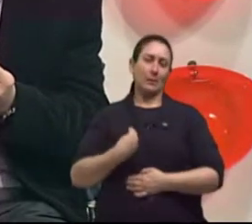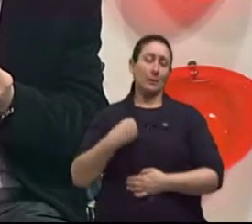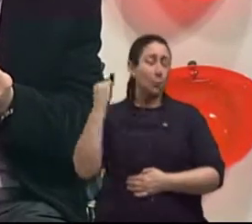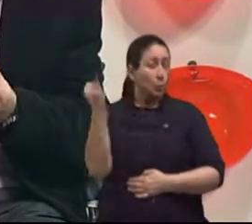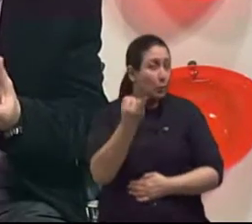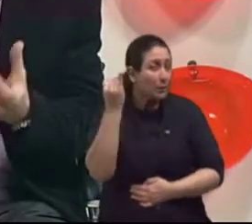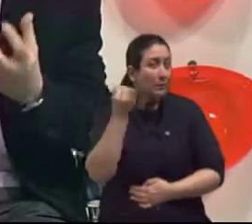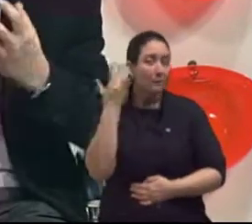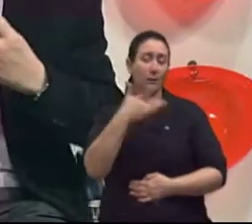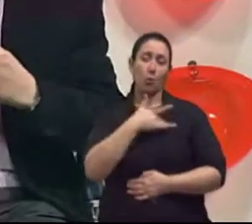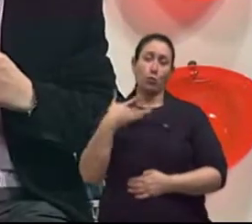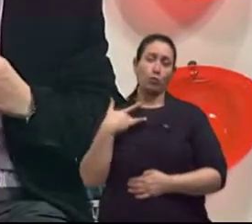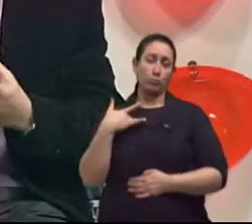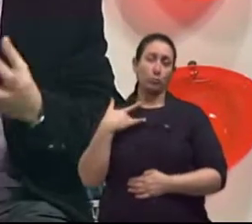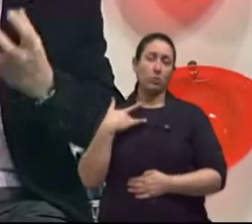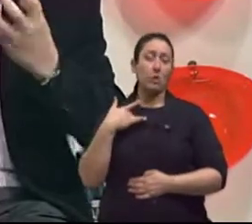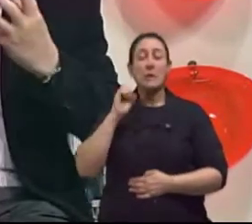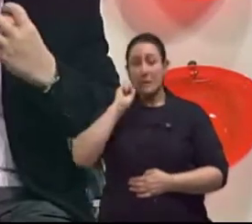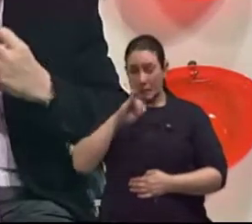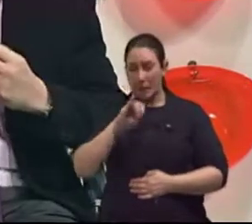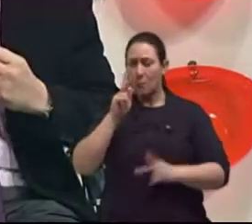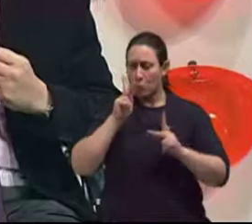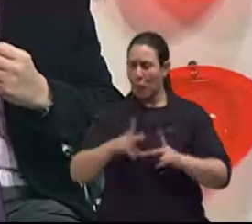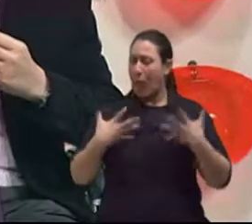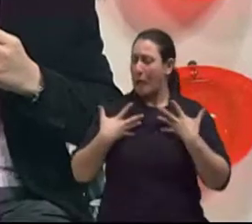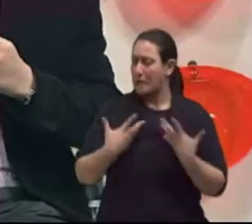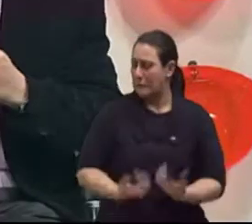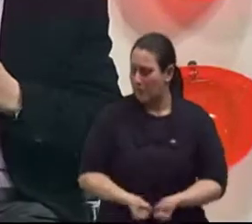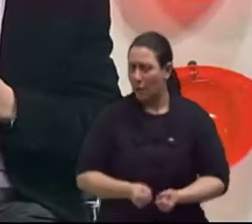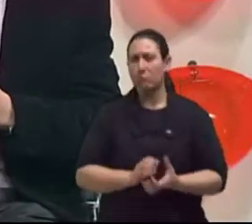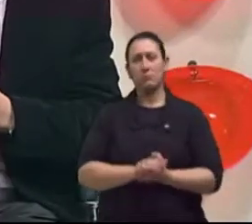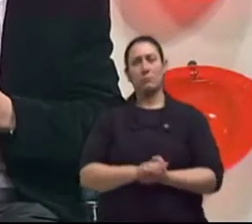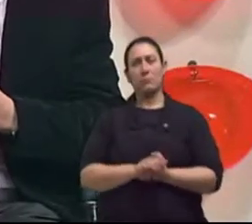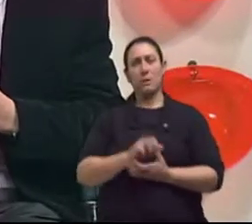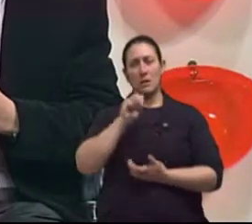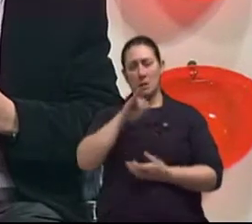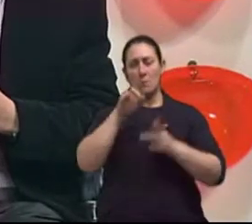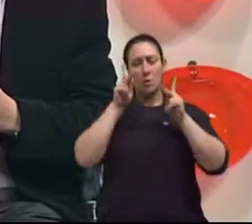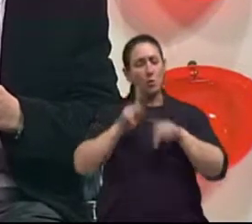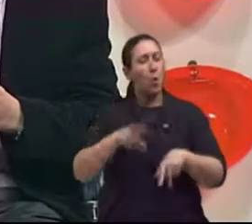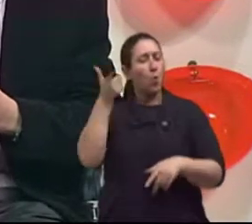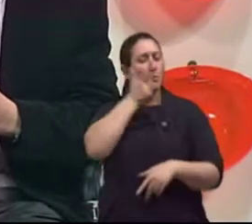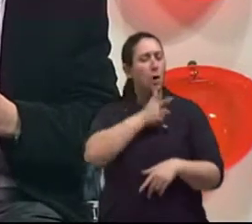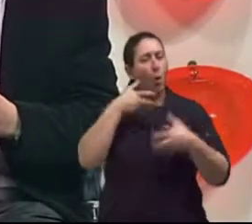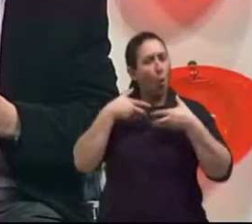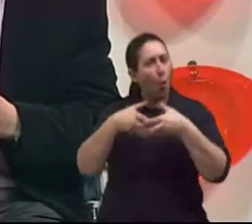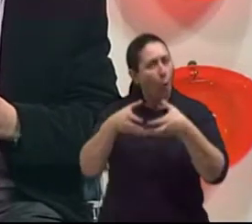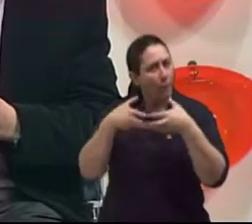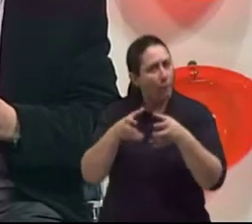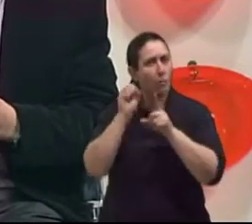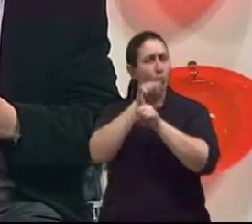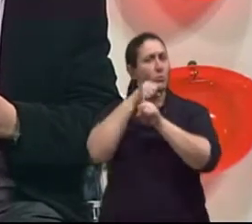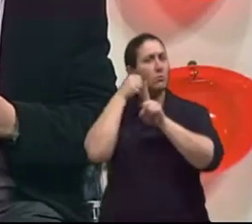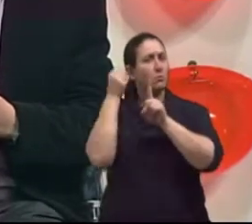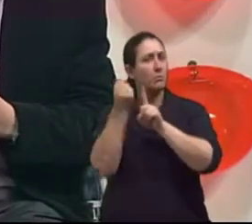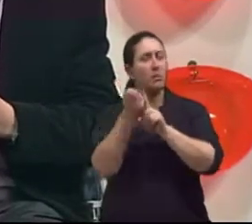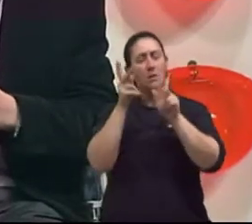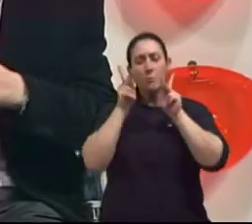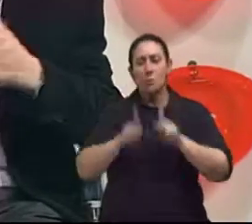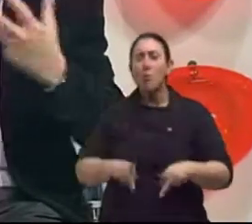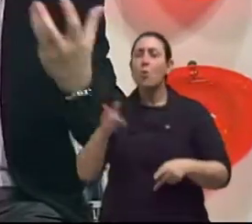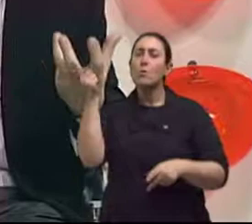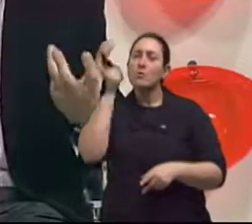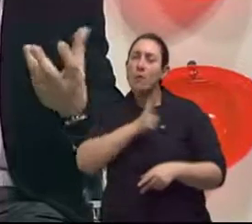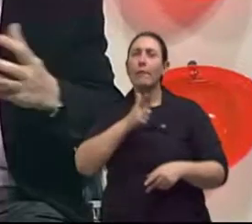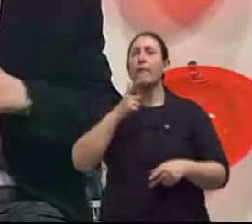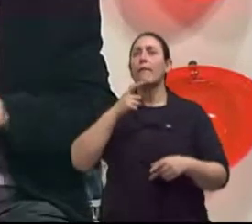um ponto. Mas se sentir bem, a pessoa se aceitar, a pessoa poder conviver socialmente, a pessoa participar de atividades sociais,